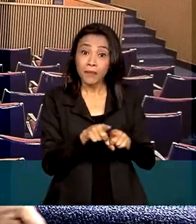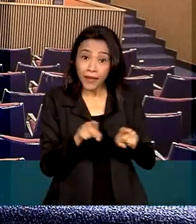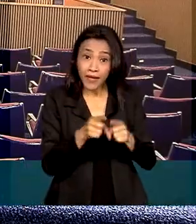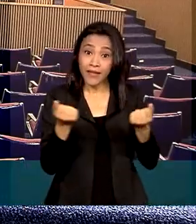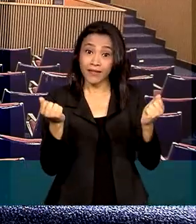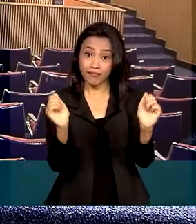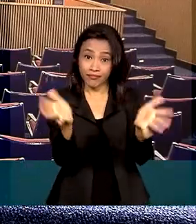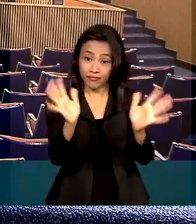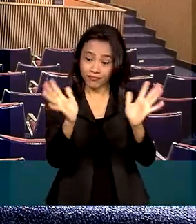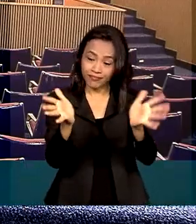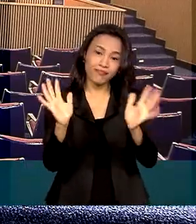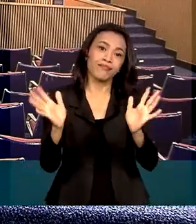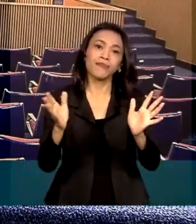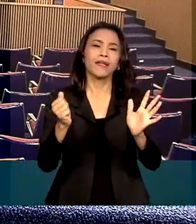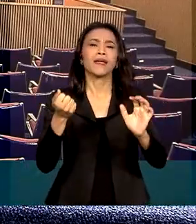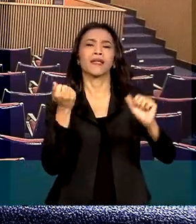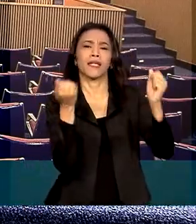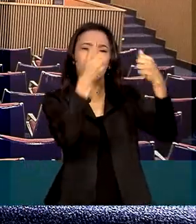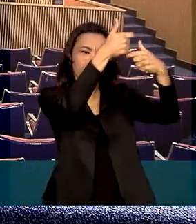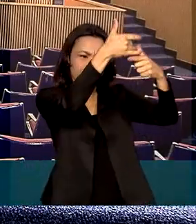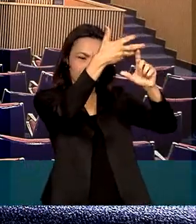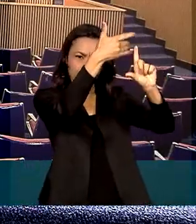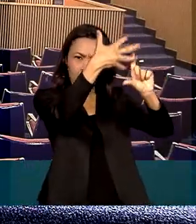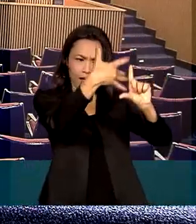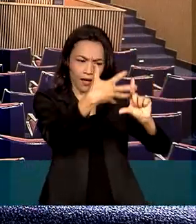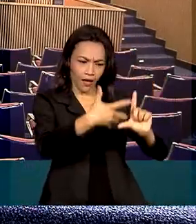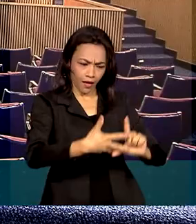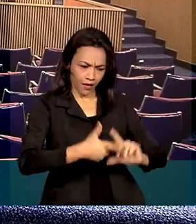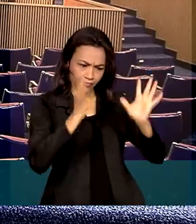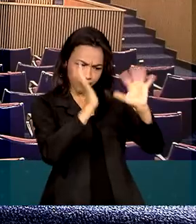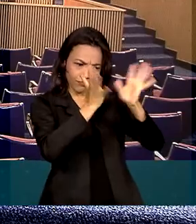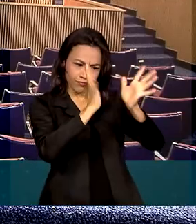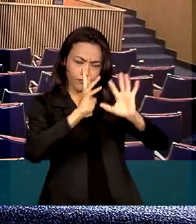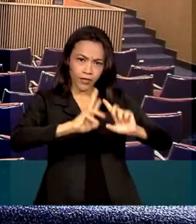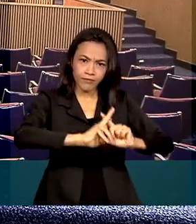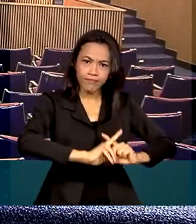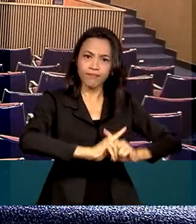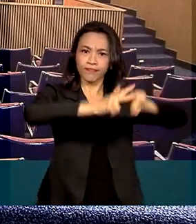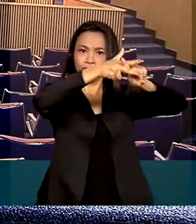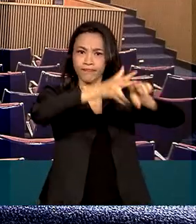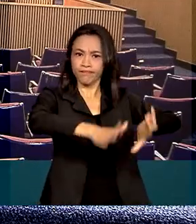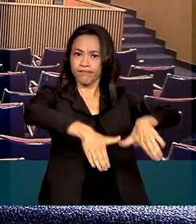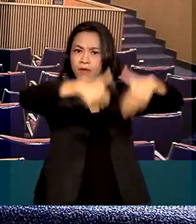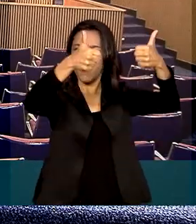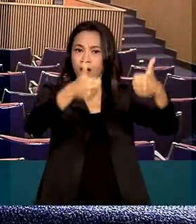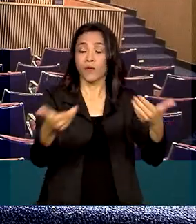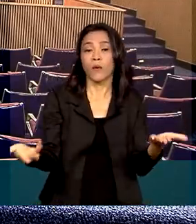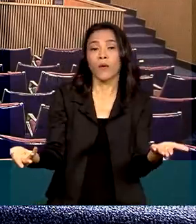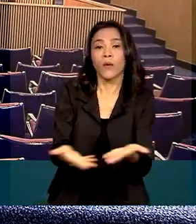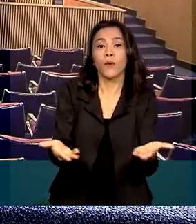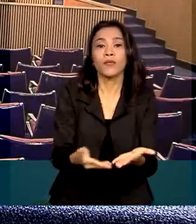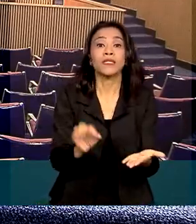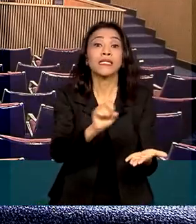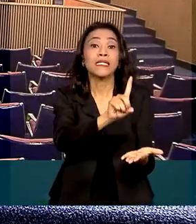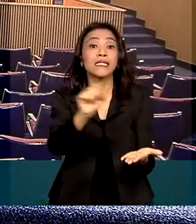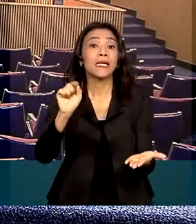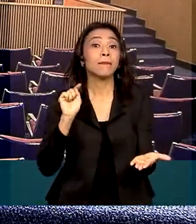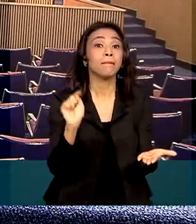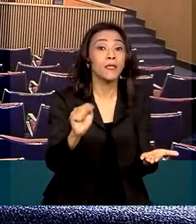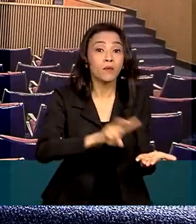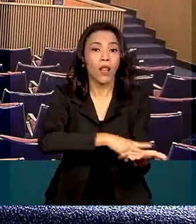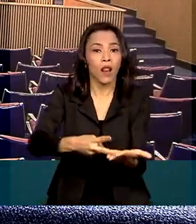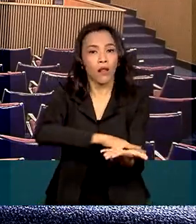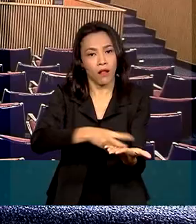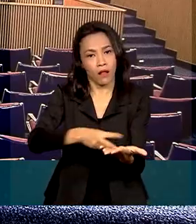páginas na internet com a língua brasileira de sinais, foi aperfeiçoado. E hoje faz cerca de 100 mil traduções por